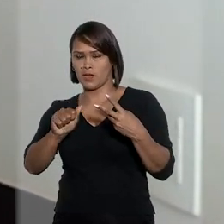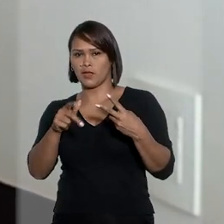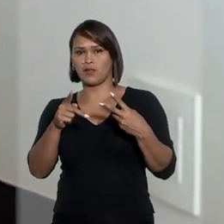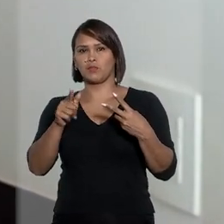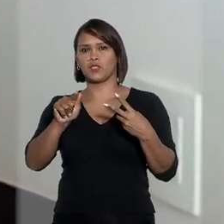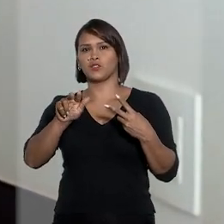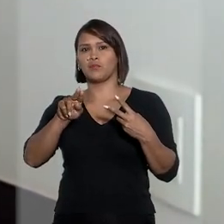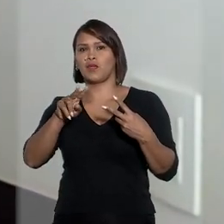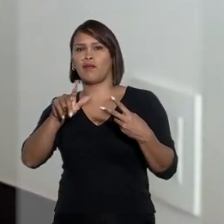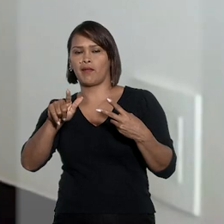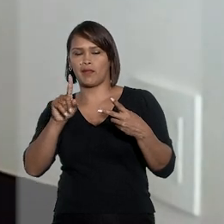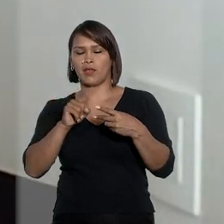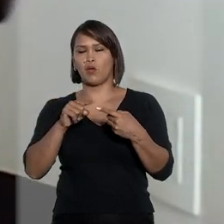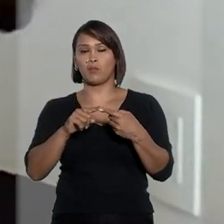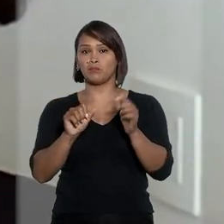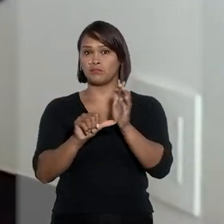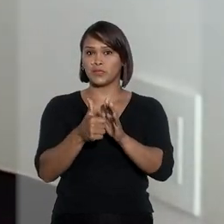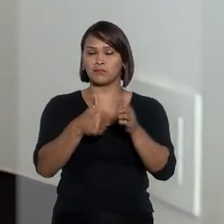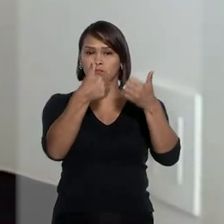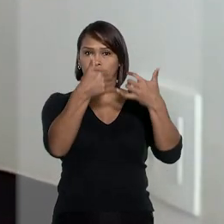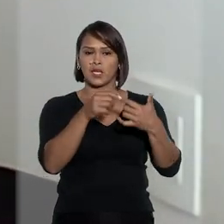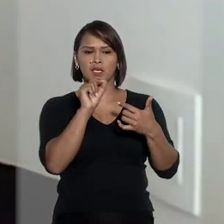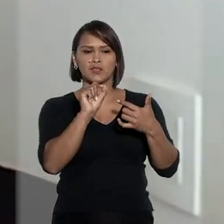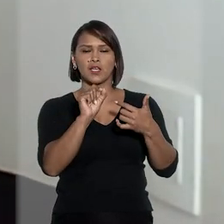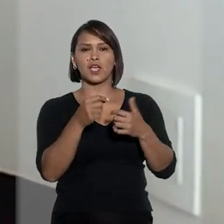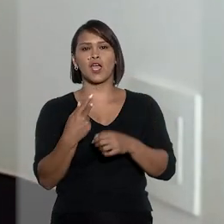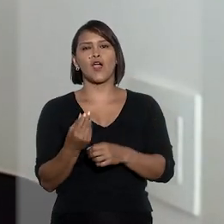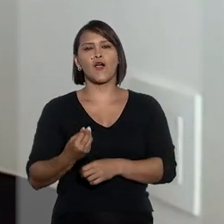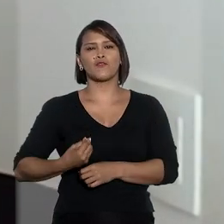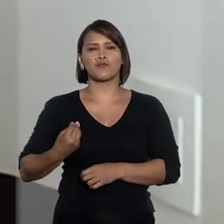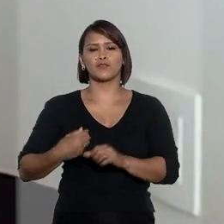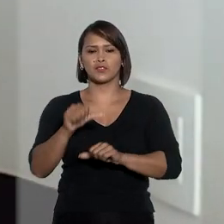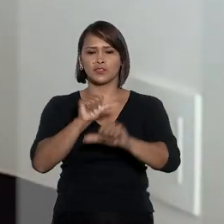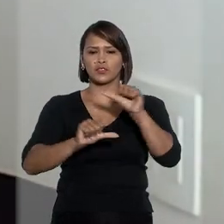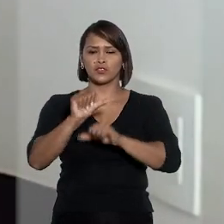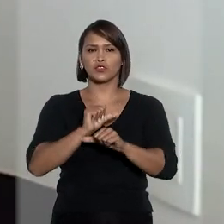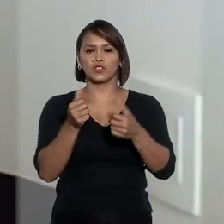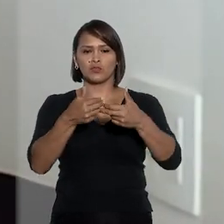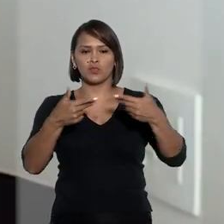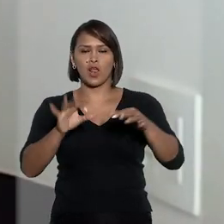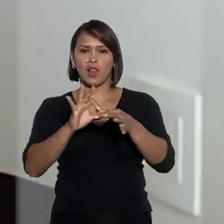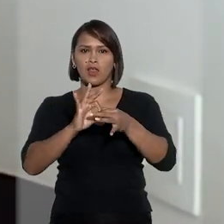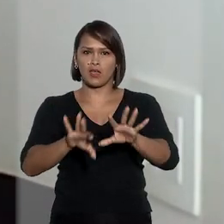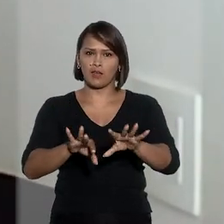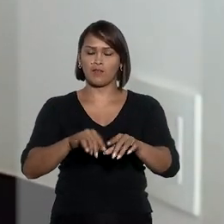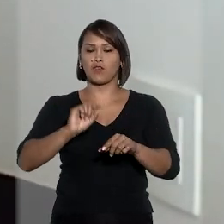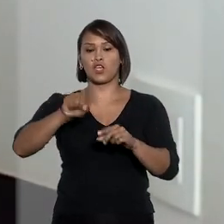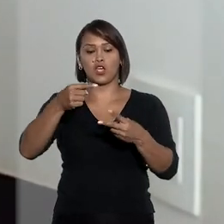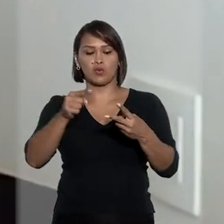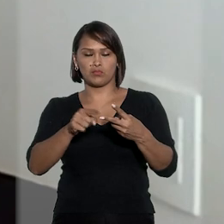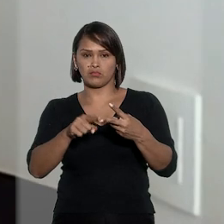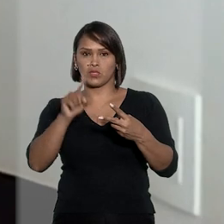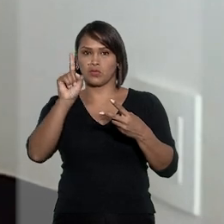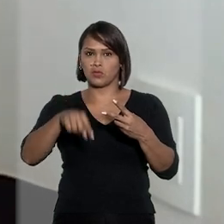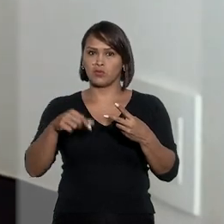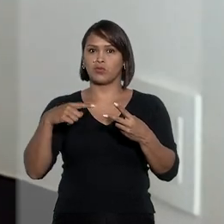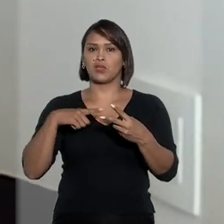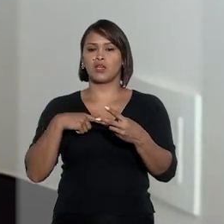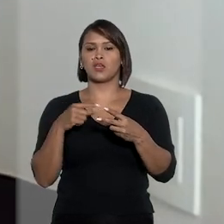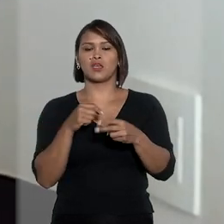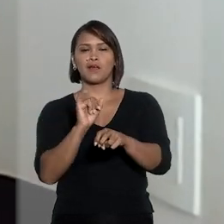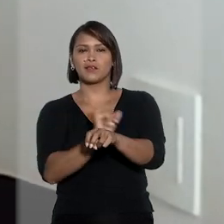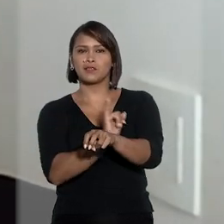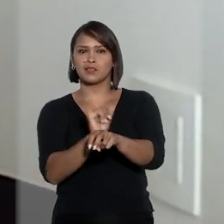e o PGBL. O VGBL, que é o Vida Gerador de Benefício Livre, e o PGBL, que é